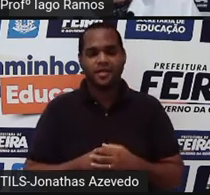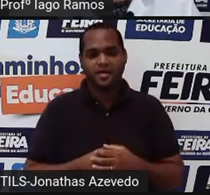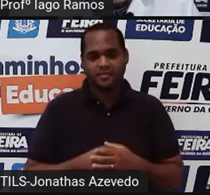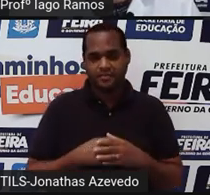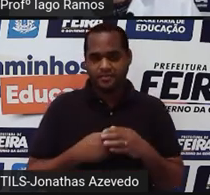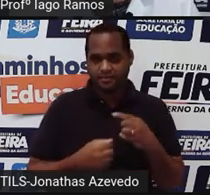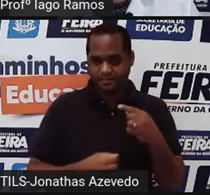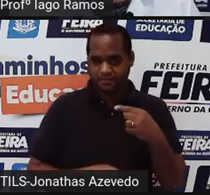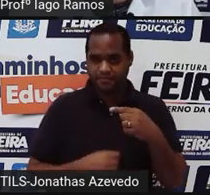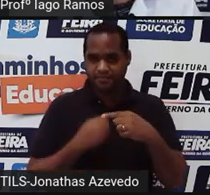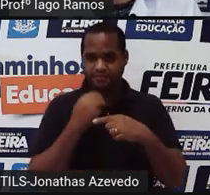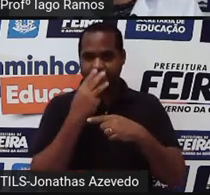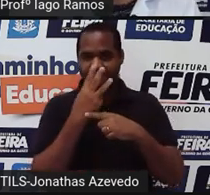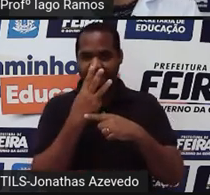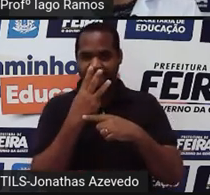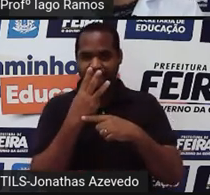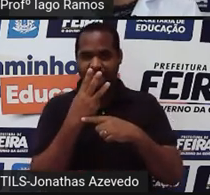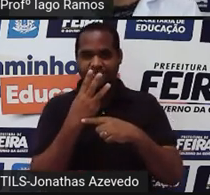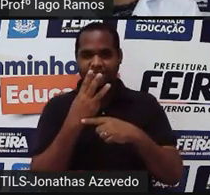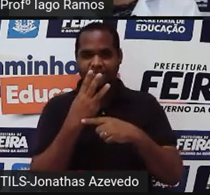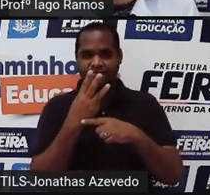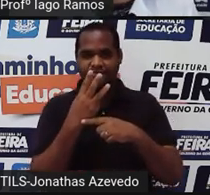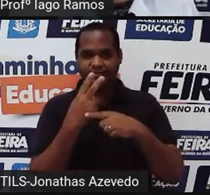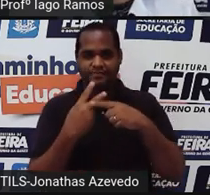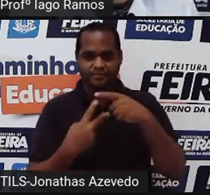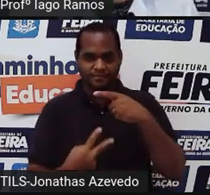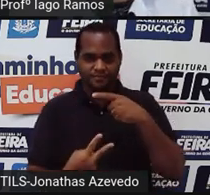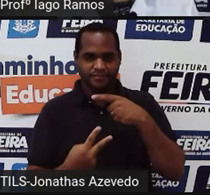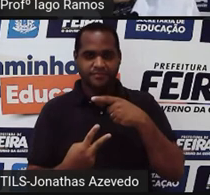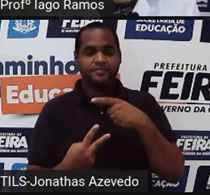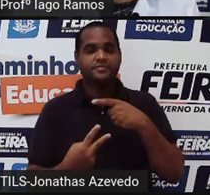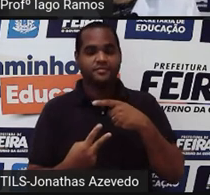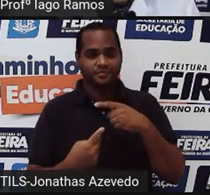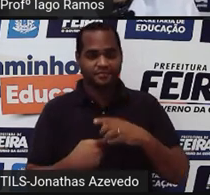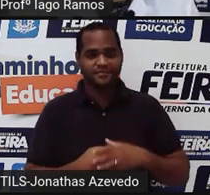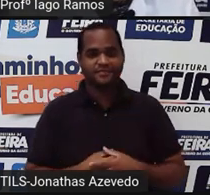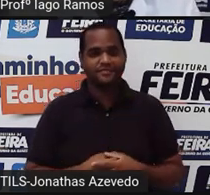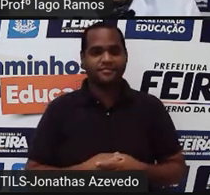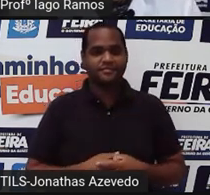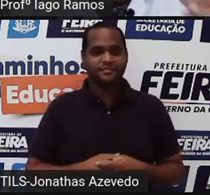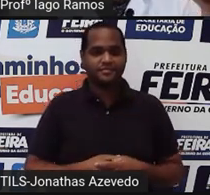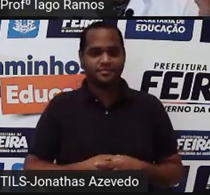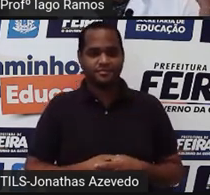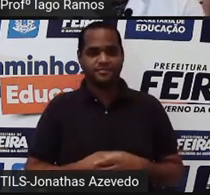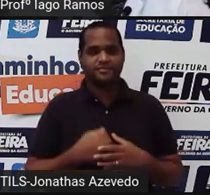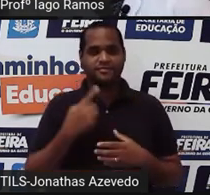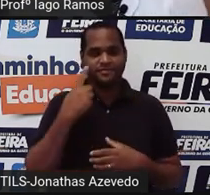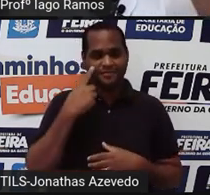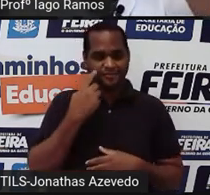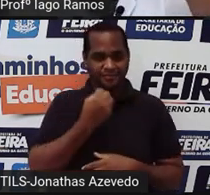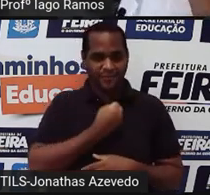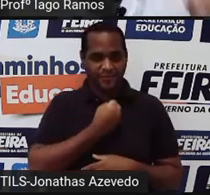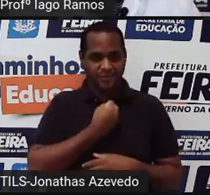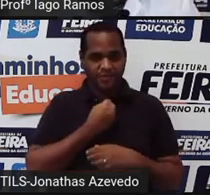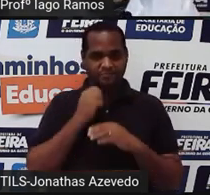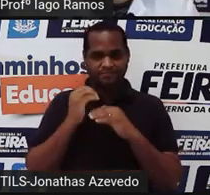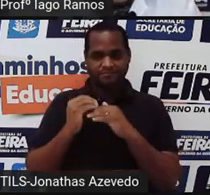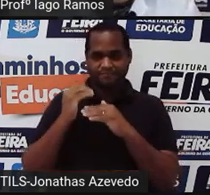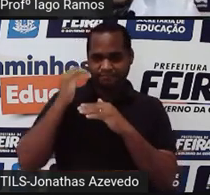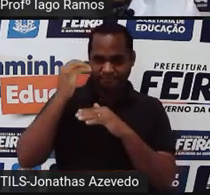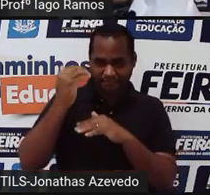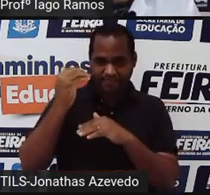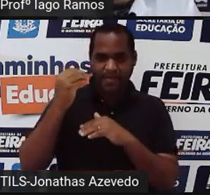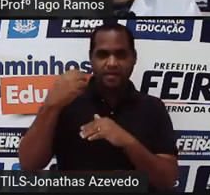elevado a 2, aliás, menos 3 meios elevado a 2, a gente faz assim, olha. Pega o número de cima, eleva a 2, tá?